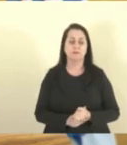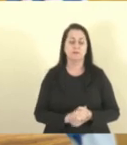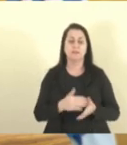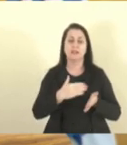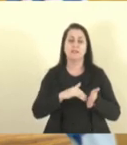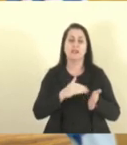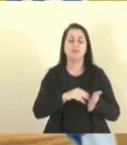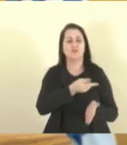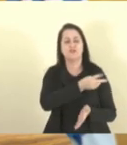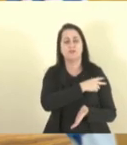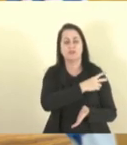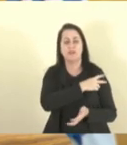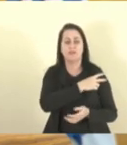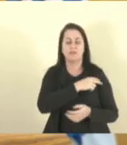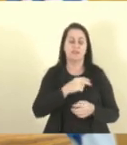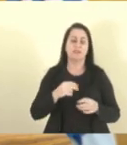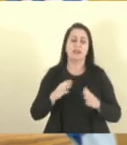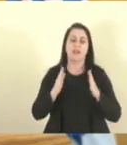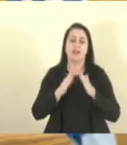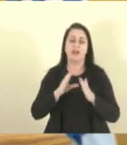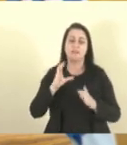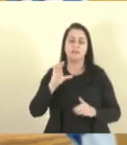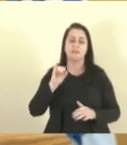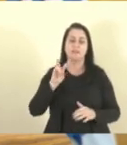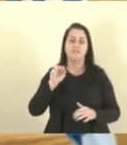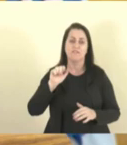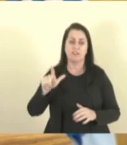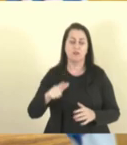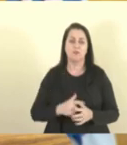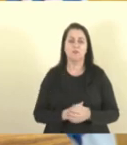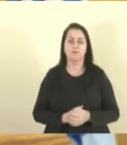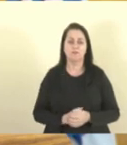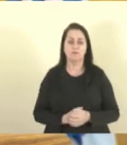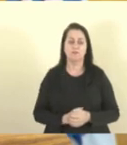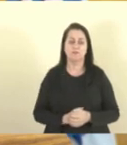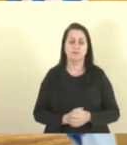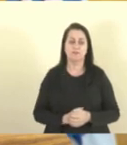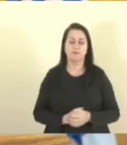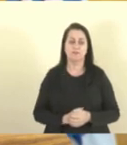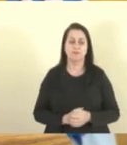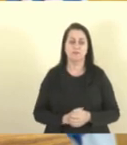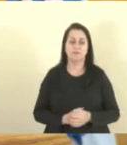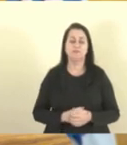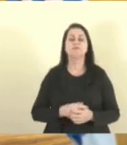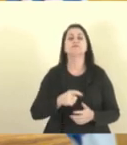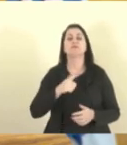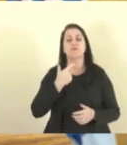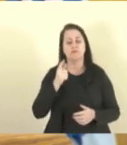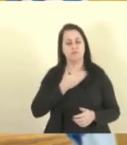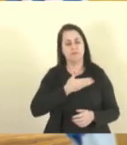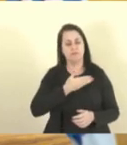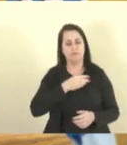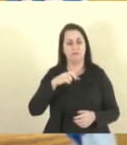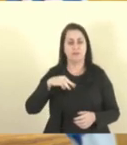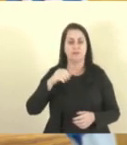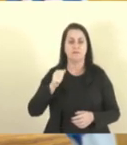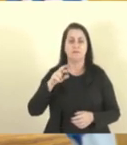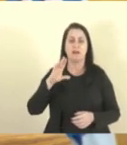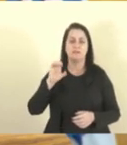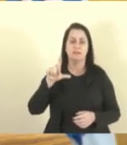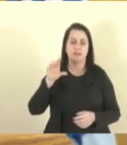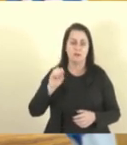secretário-chefe da Casa Civil, Júnior Abreu, nosso amigo, Marcelo Calmon, né,